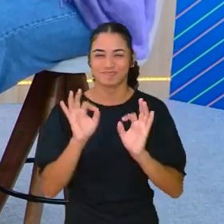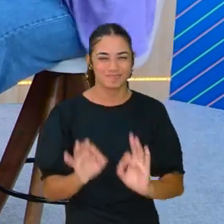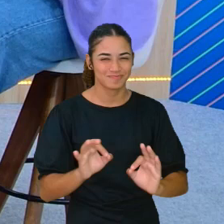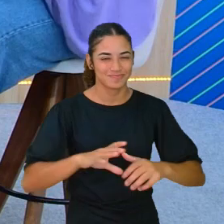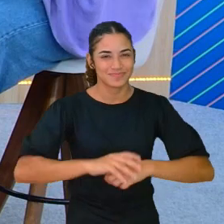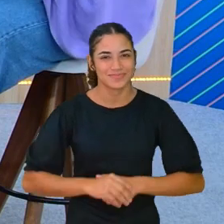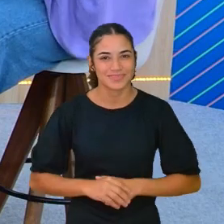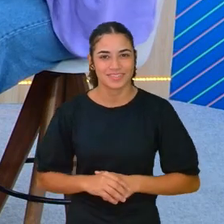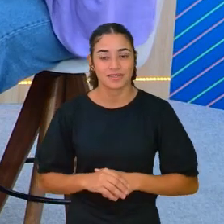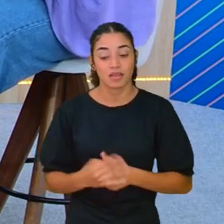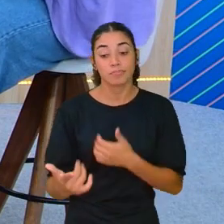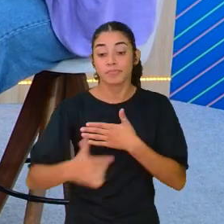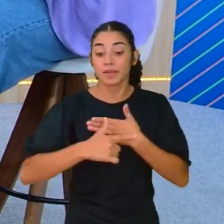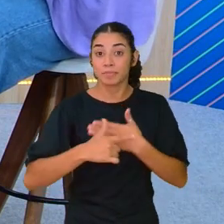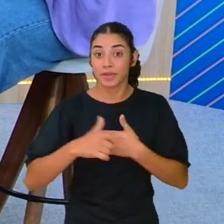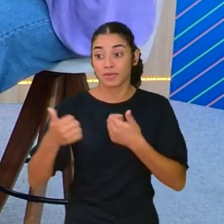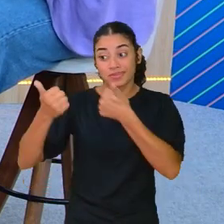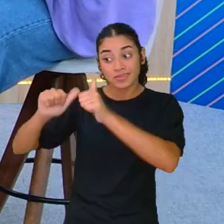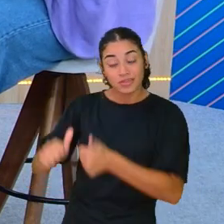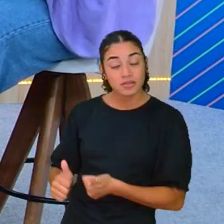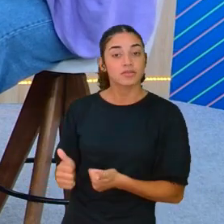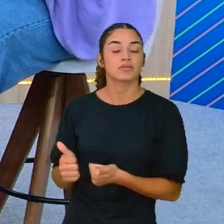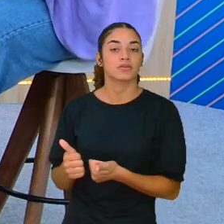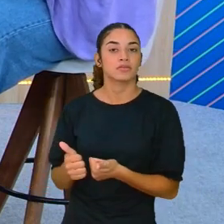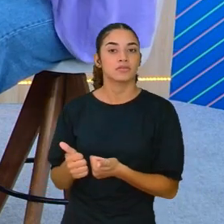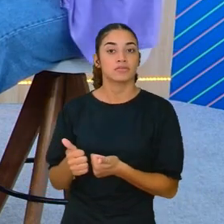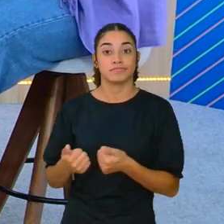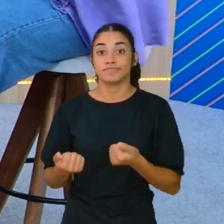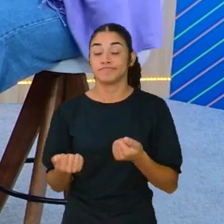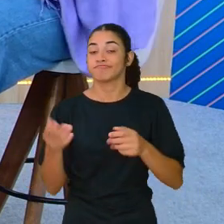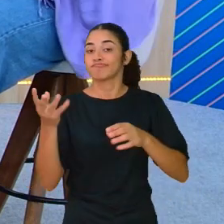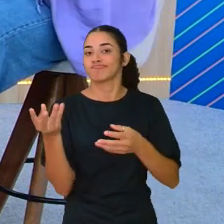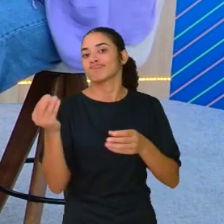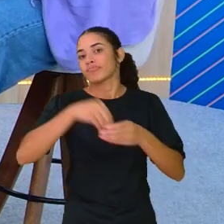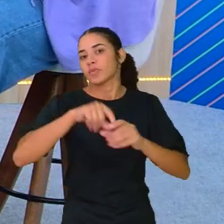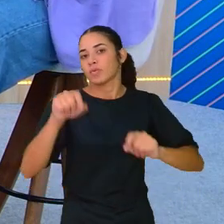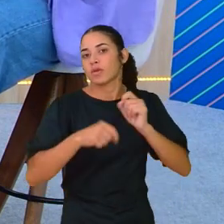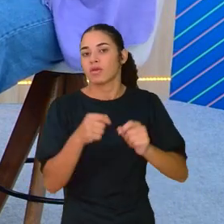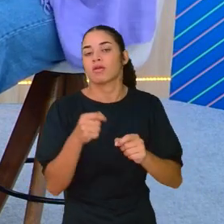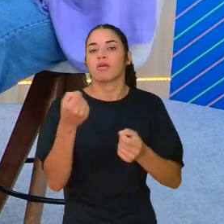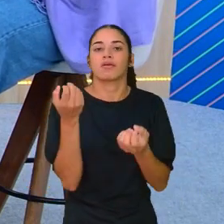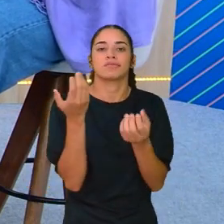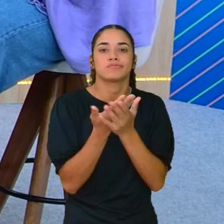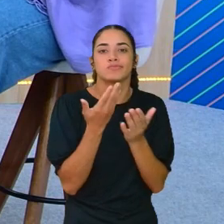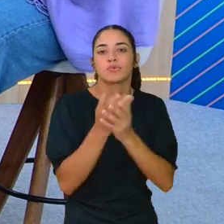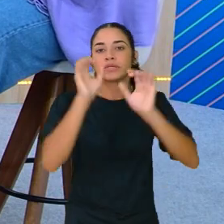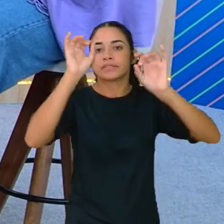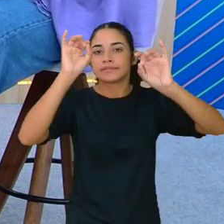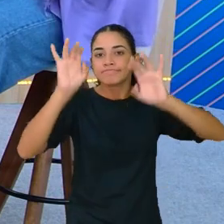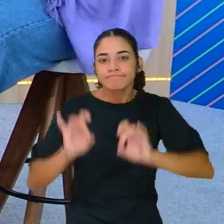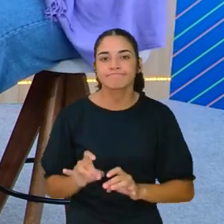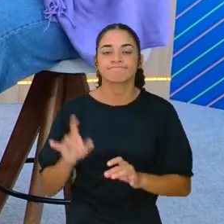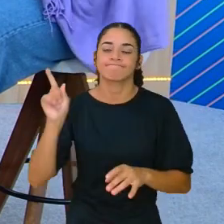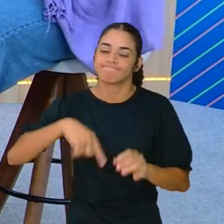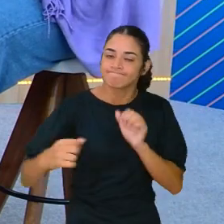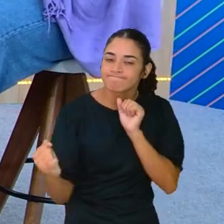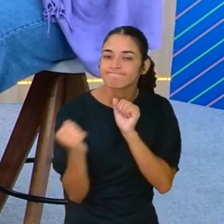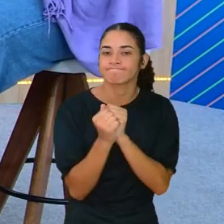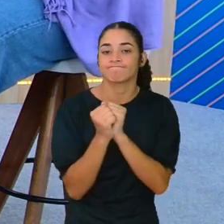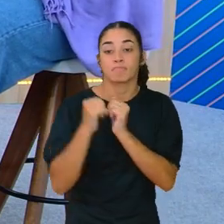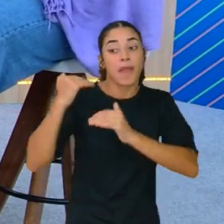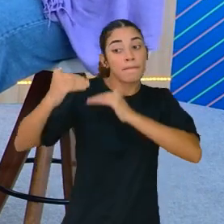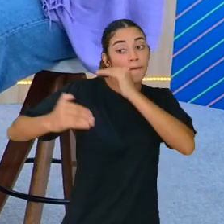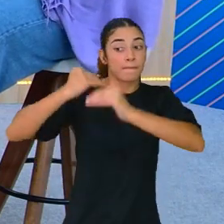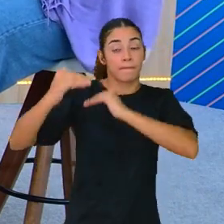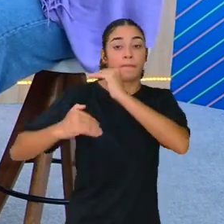função da arte na educação especial, sabe? É estar junto, crescer junto.